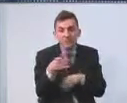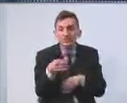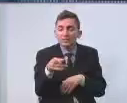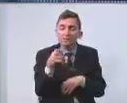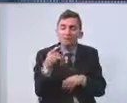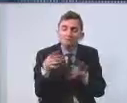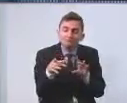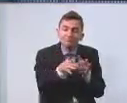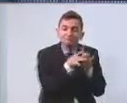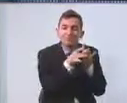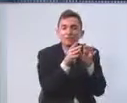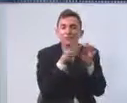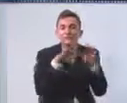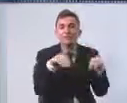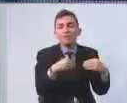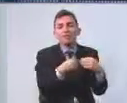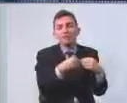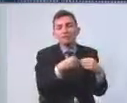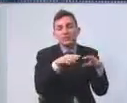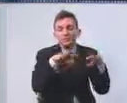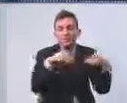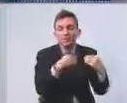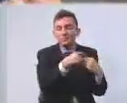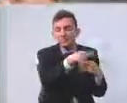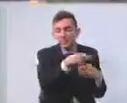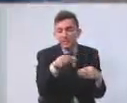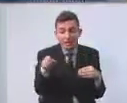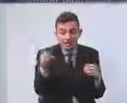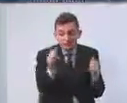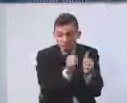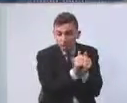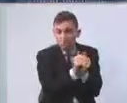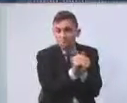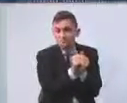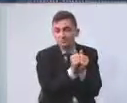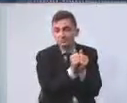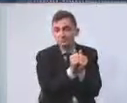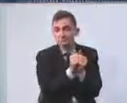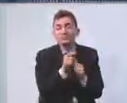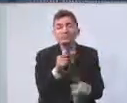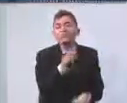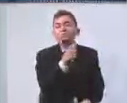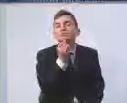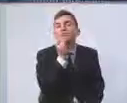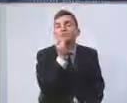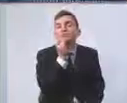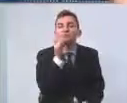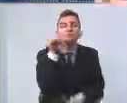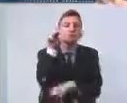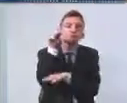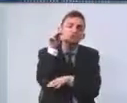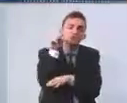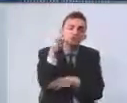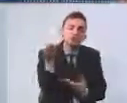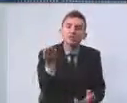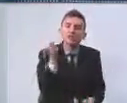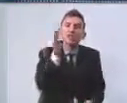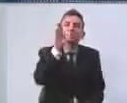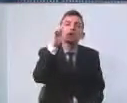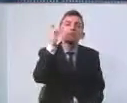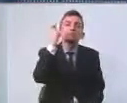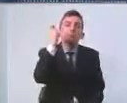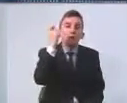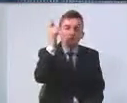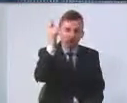família. Então, quando você tem ele internado em Bragança Paulista, Mogi das Cruzes, outras cidades, não sei